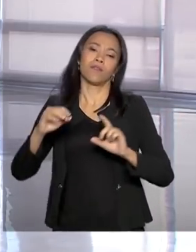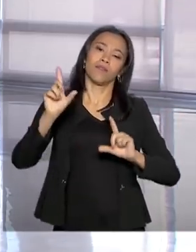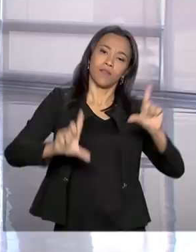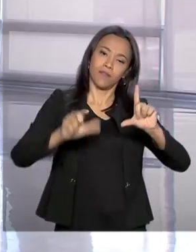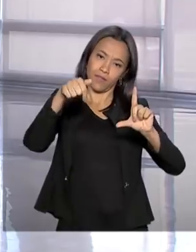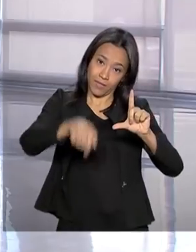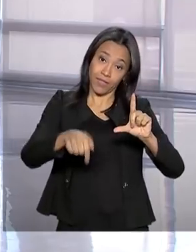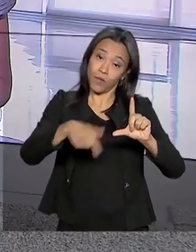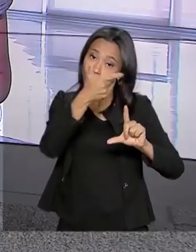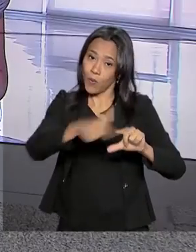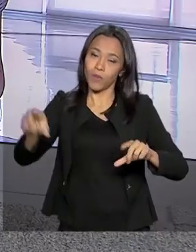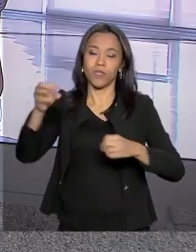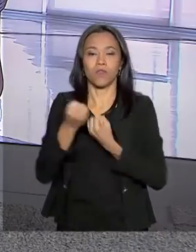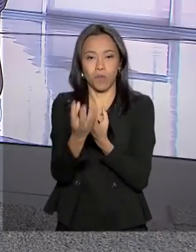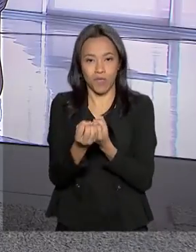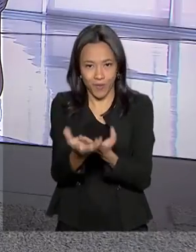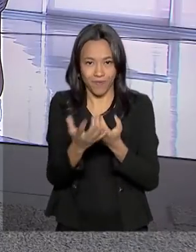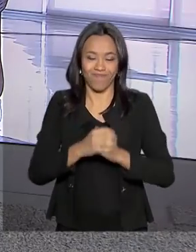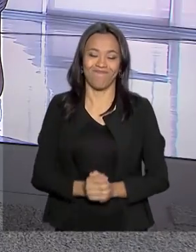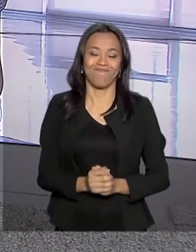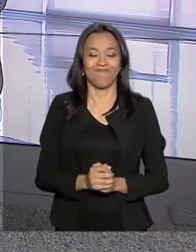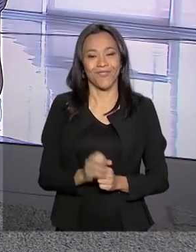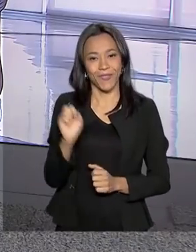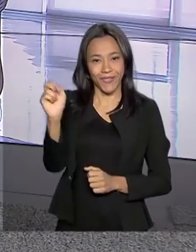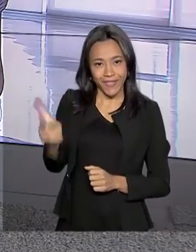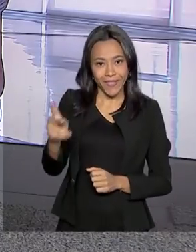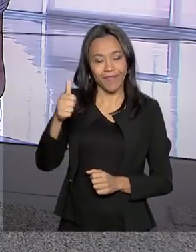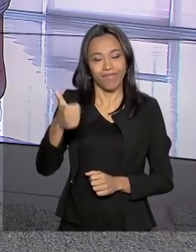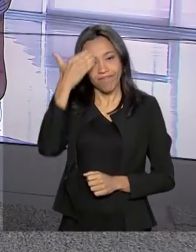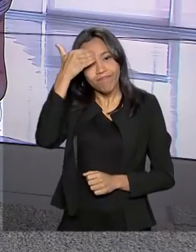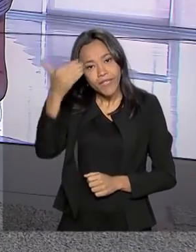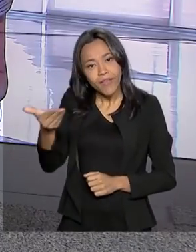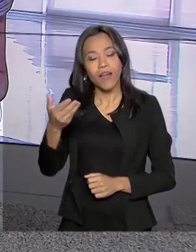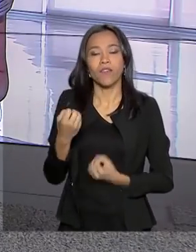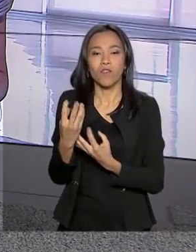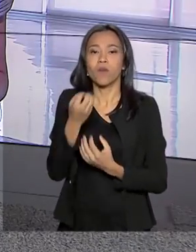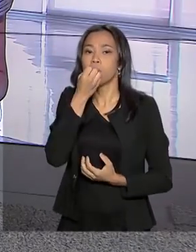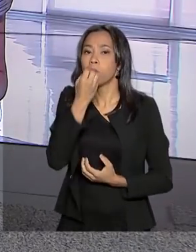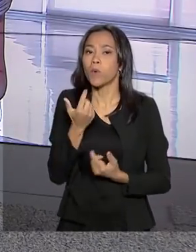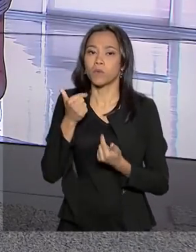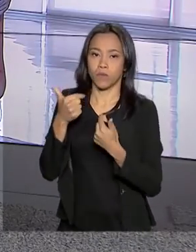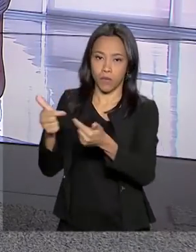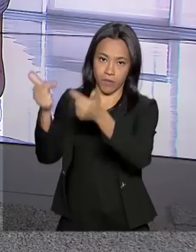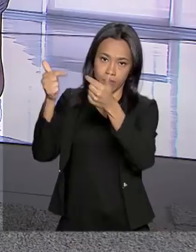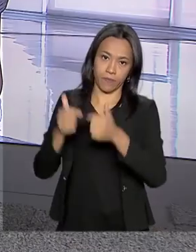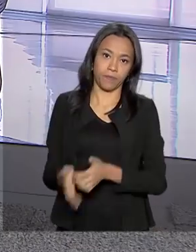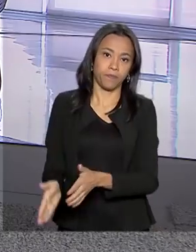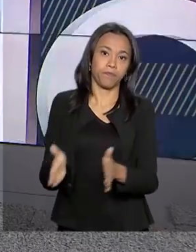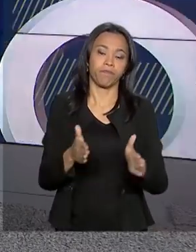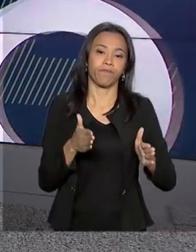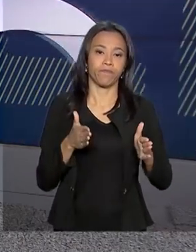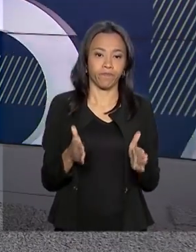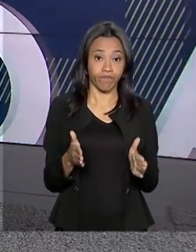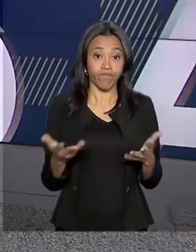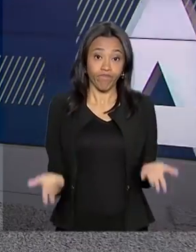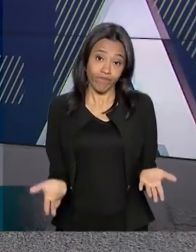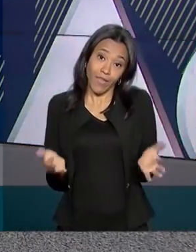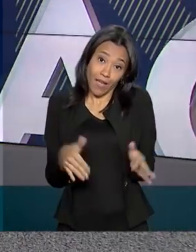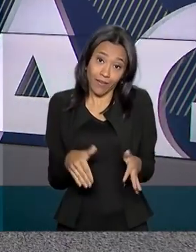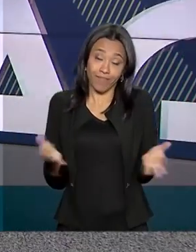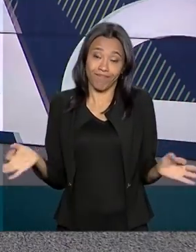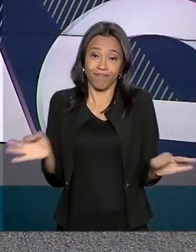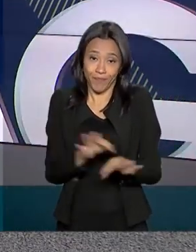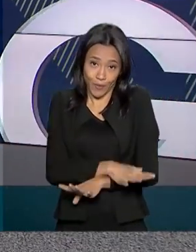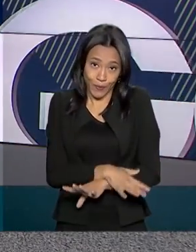informações. Roberto. Tá certo, Lucina. Obrigado, então, pelas informações. Bom trabalho aí para você. E o governo agora fica